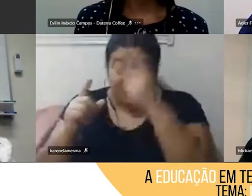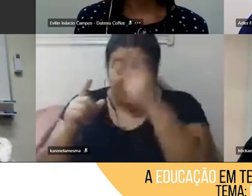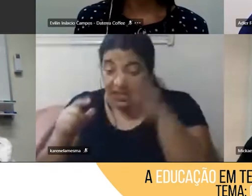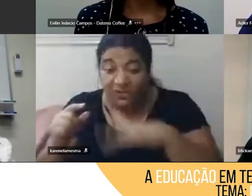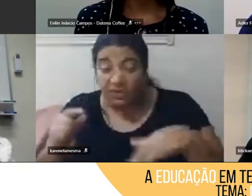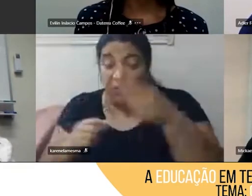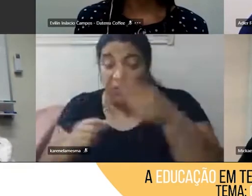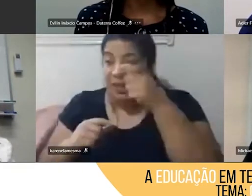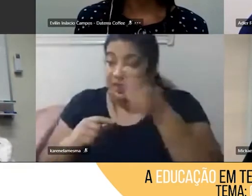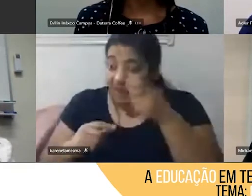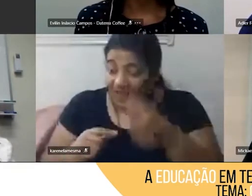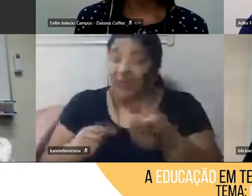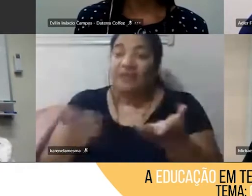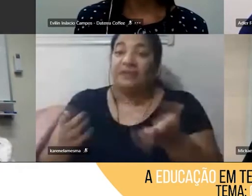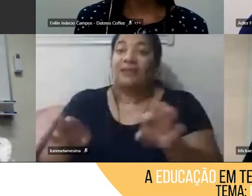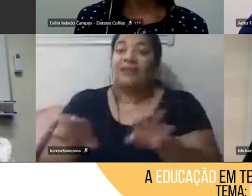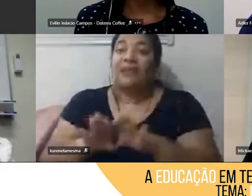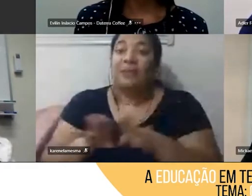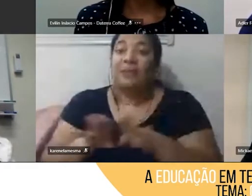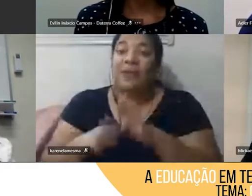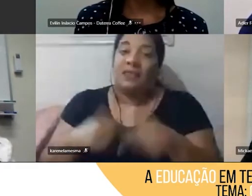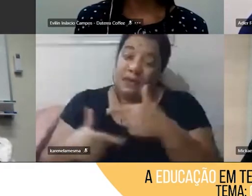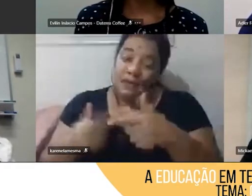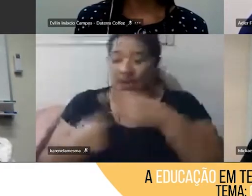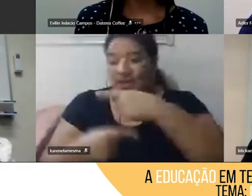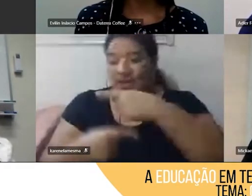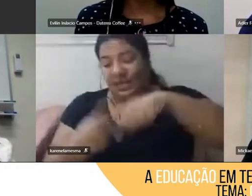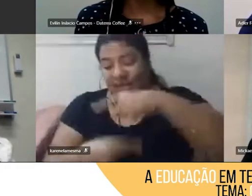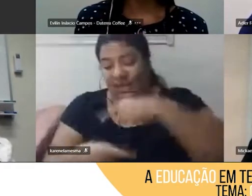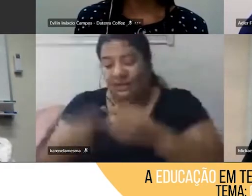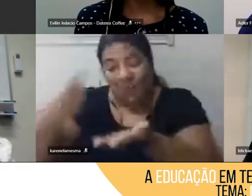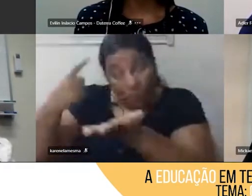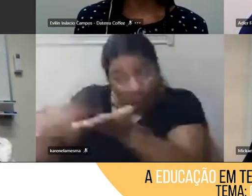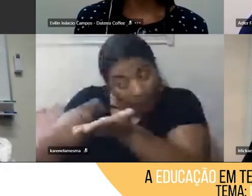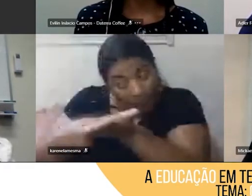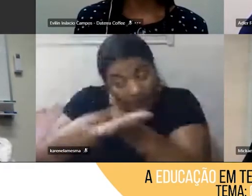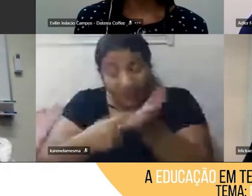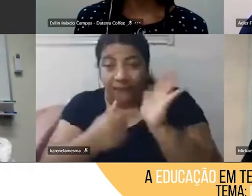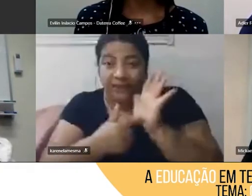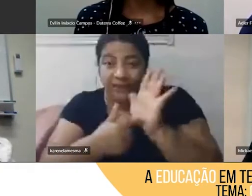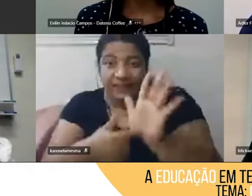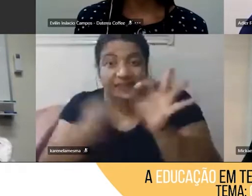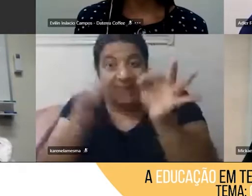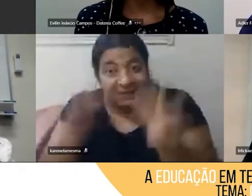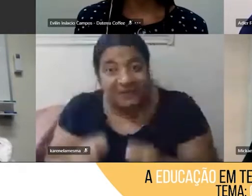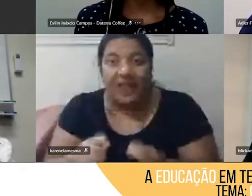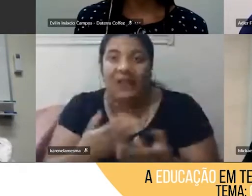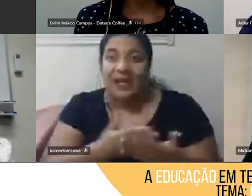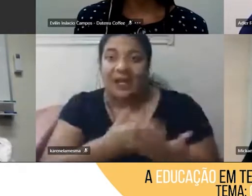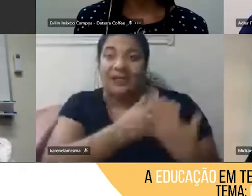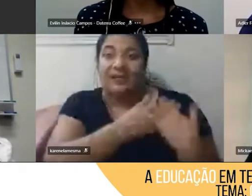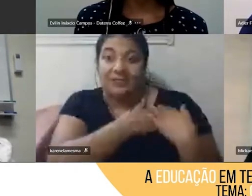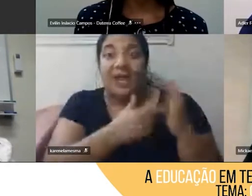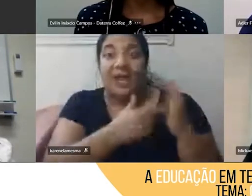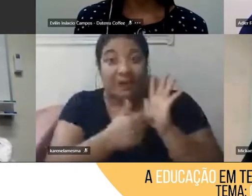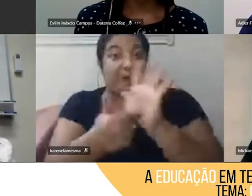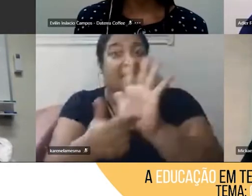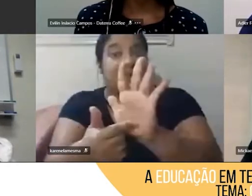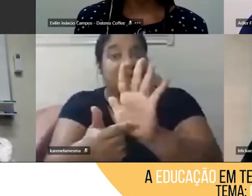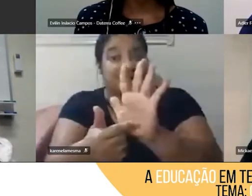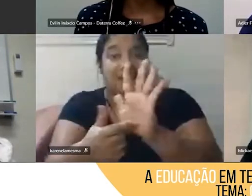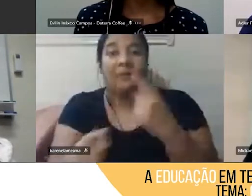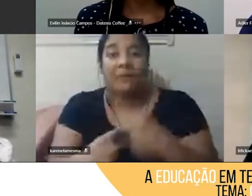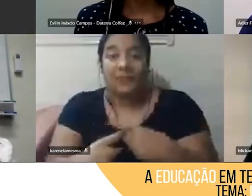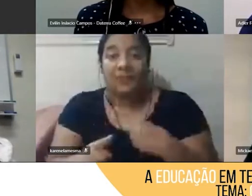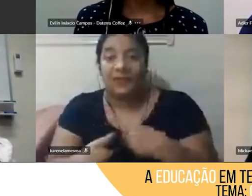equipe, para a gente conseguir se conciliar para apresentar tudo bonitinho. A responsabilidade que é apresentar o Conhecendo o Mundo, né? Porque ele é enorme.